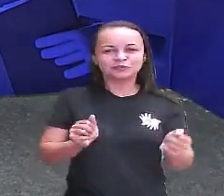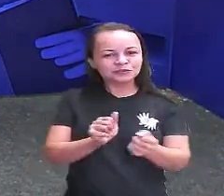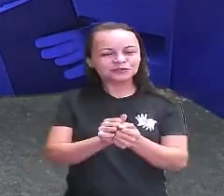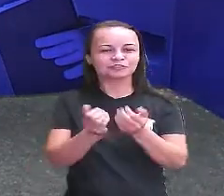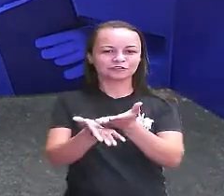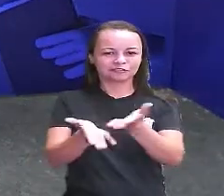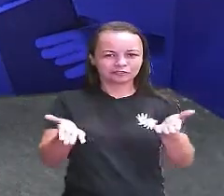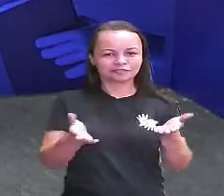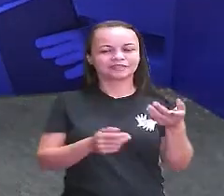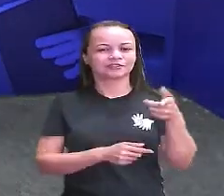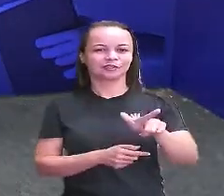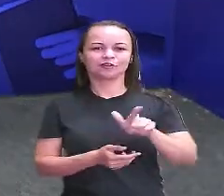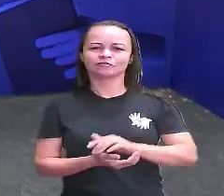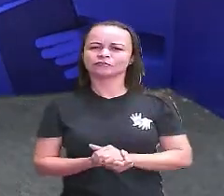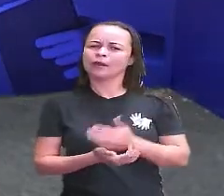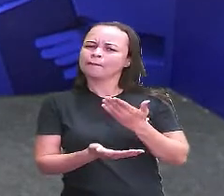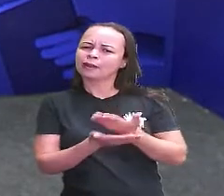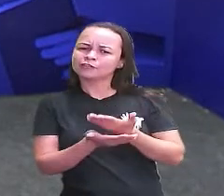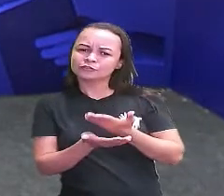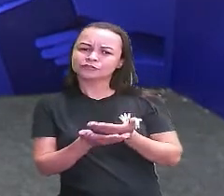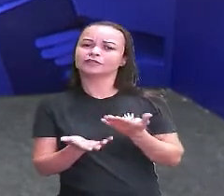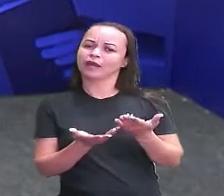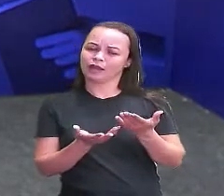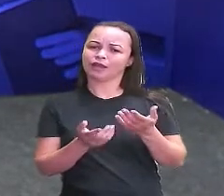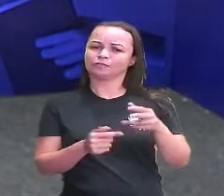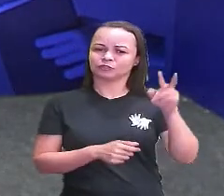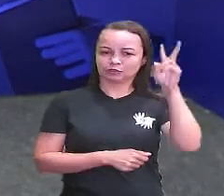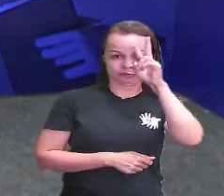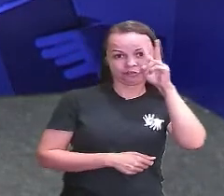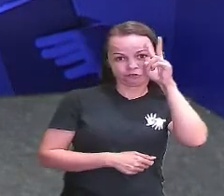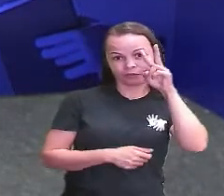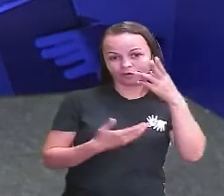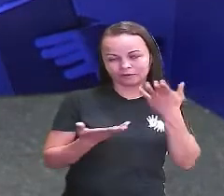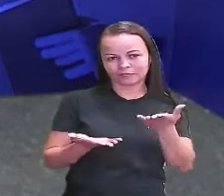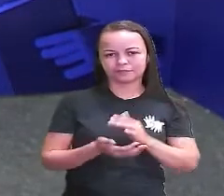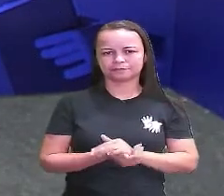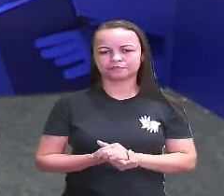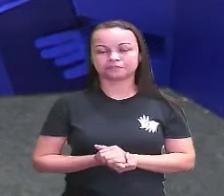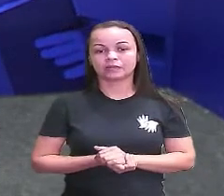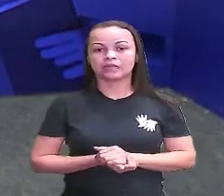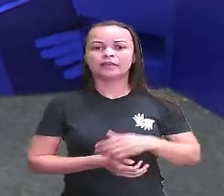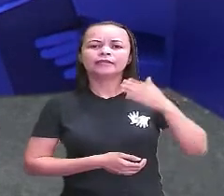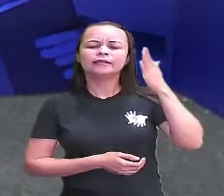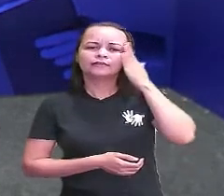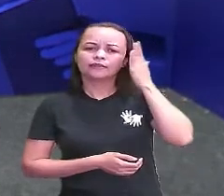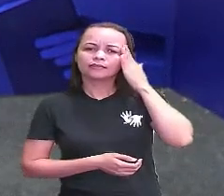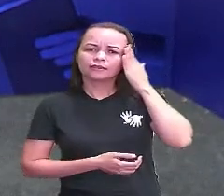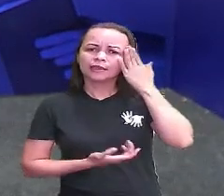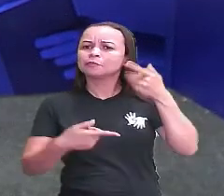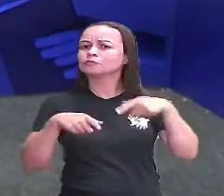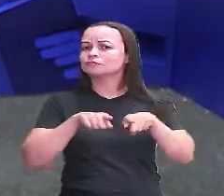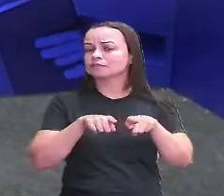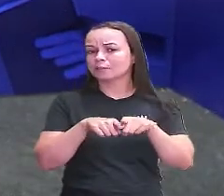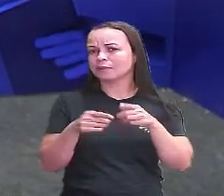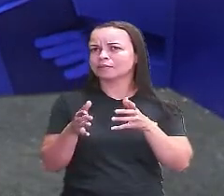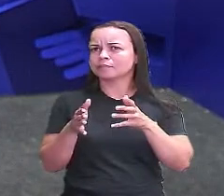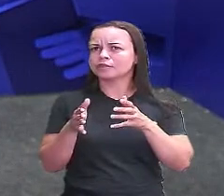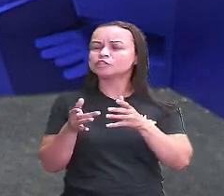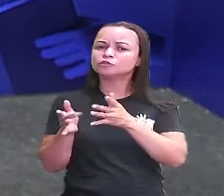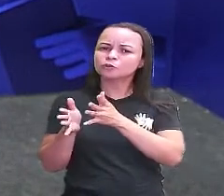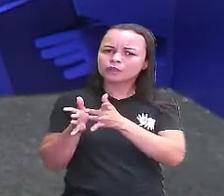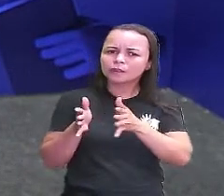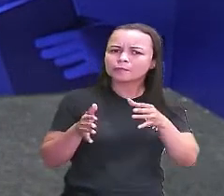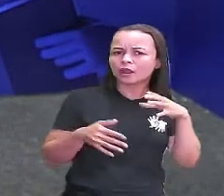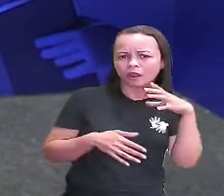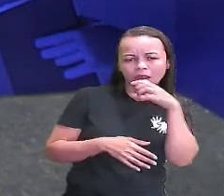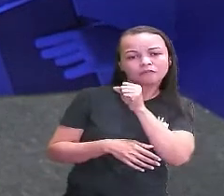novamente para estudarmos um pouco sobre história para entendermos, mesmo que brevemente,